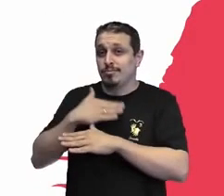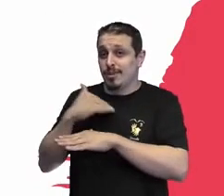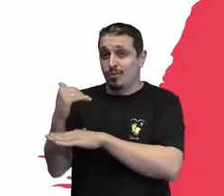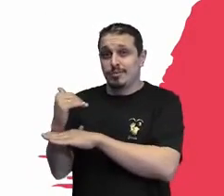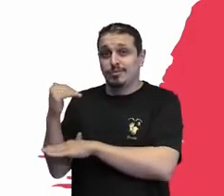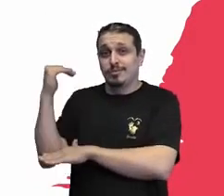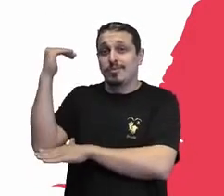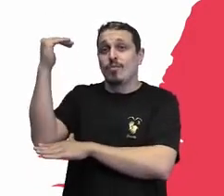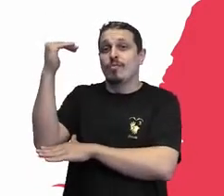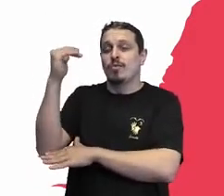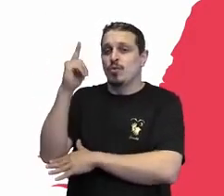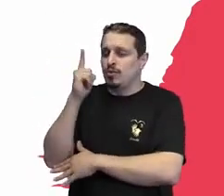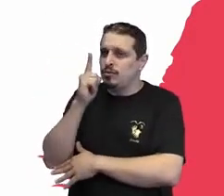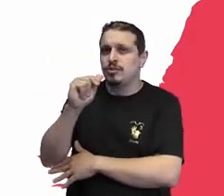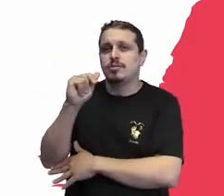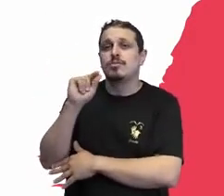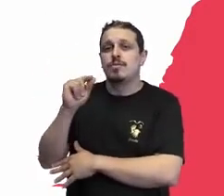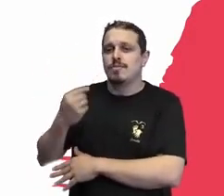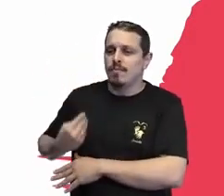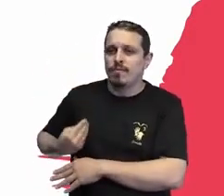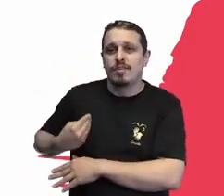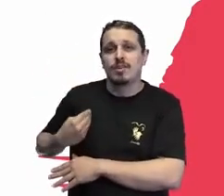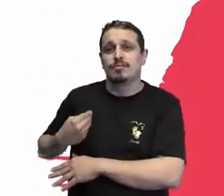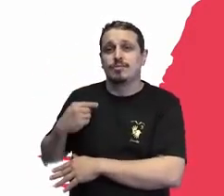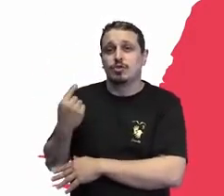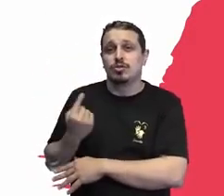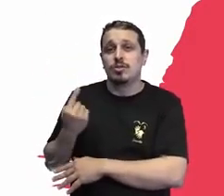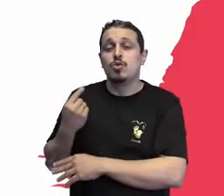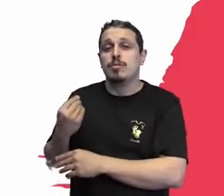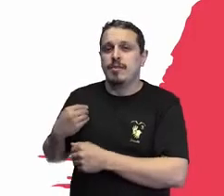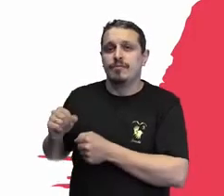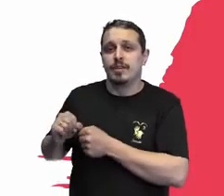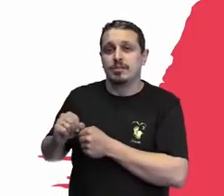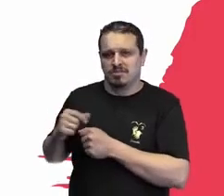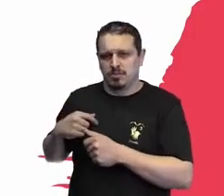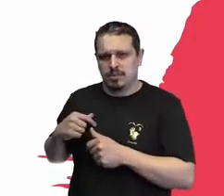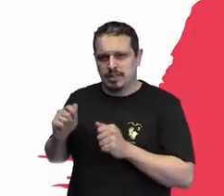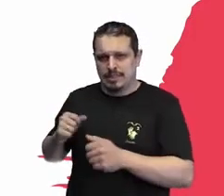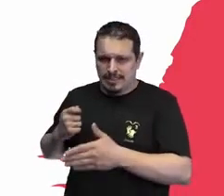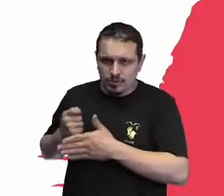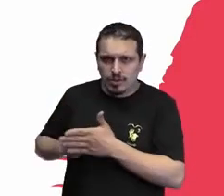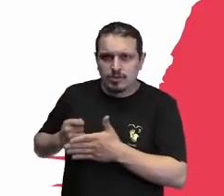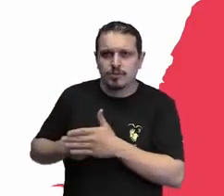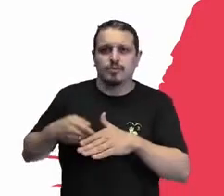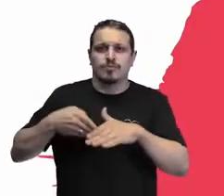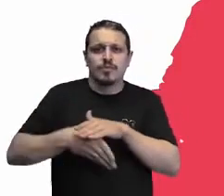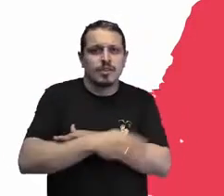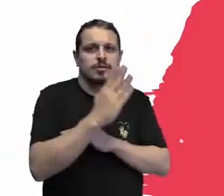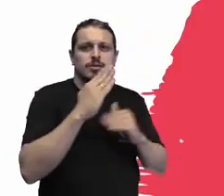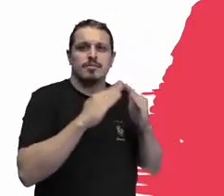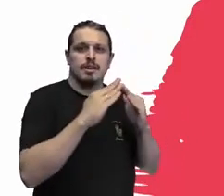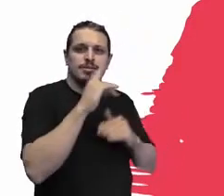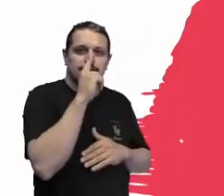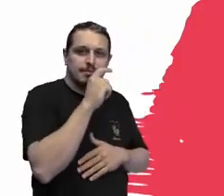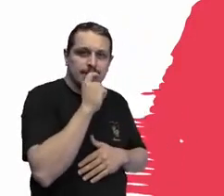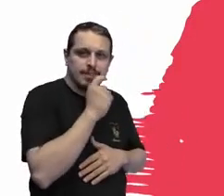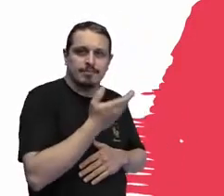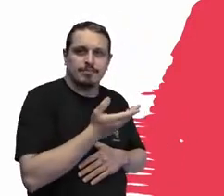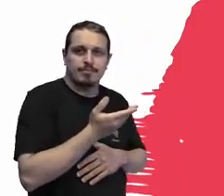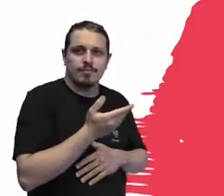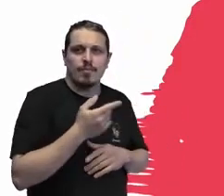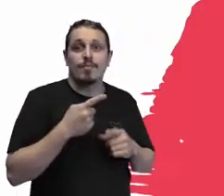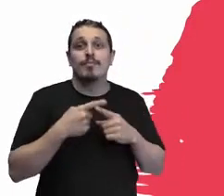de novo, assim, aqui não tem juízo de valor, você não é obrigado a sair da casa dos pais, mas a gente, de certa forma, lembrava o quanto foi